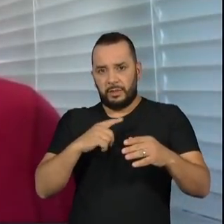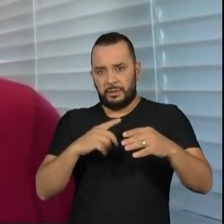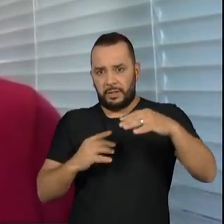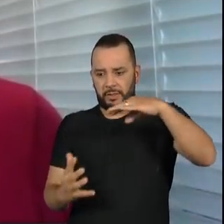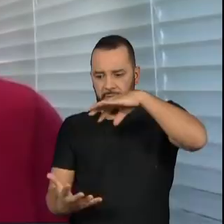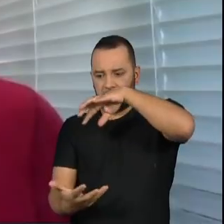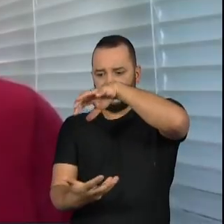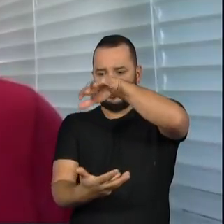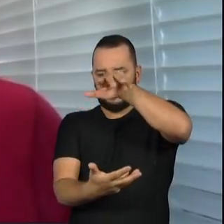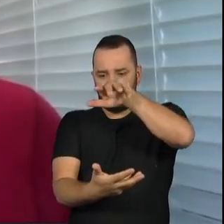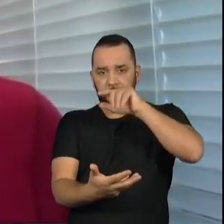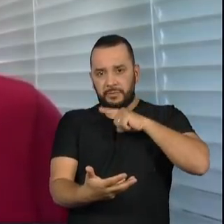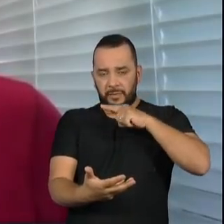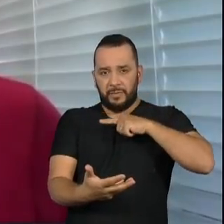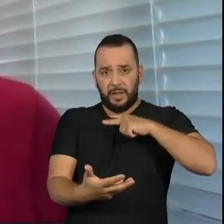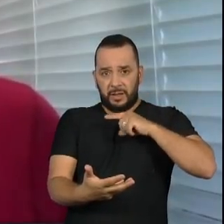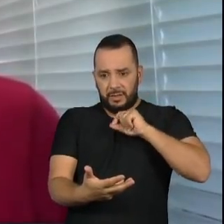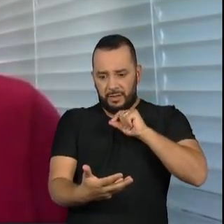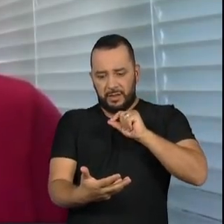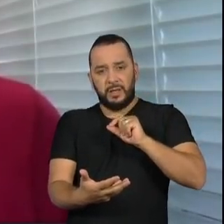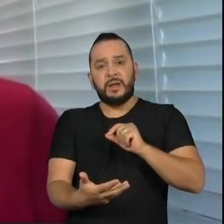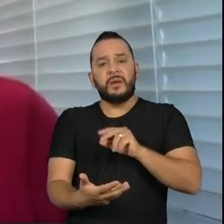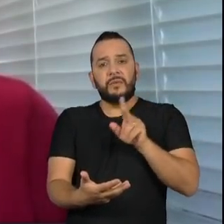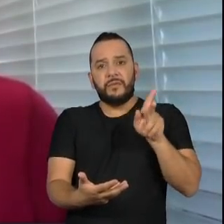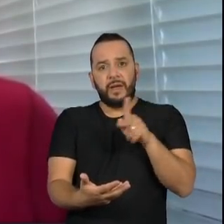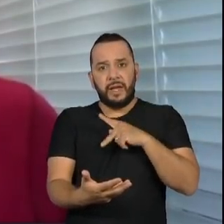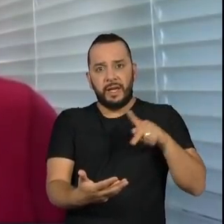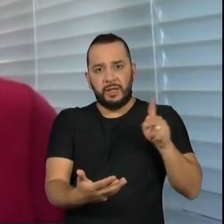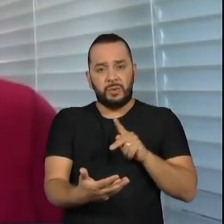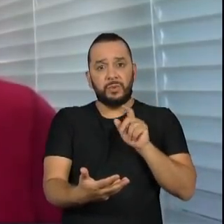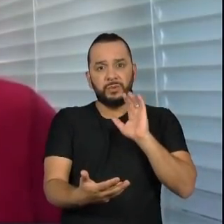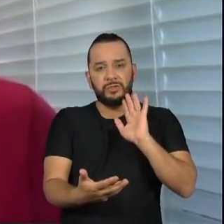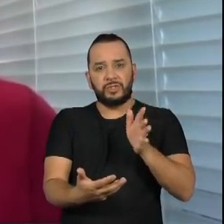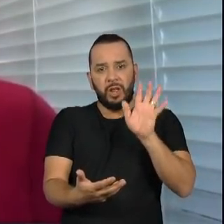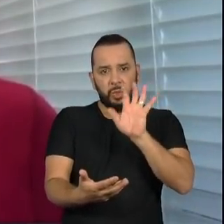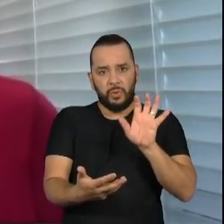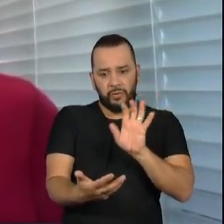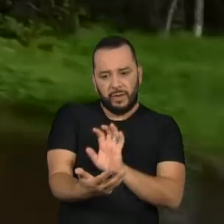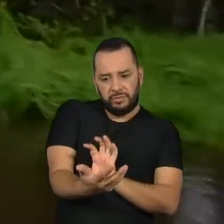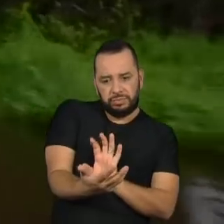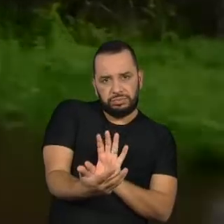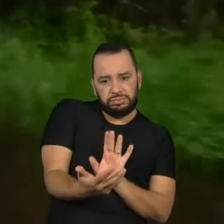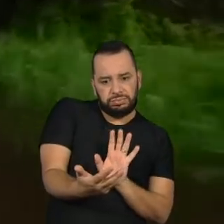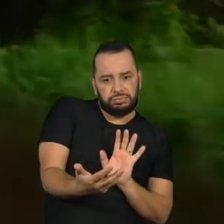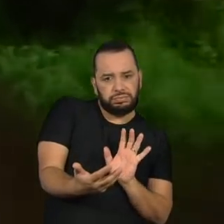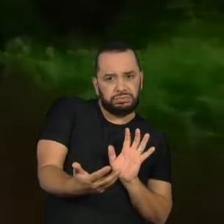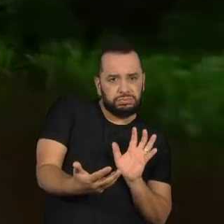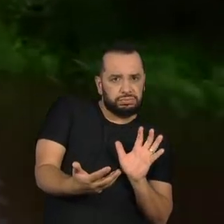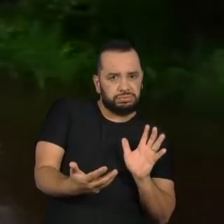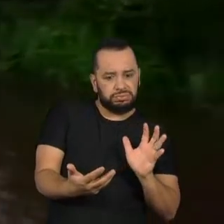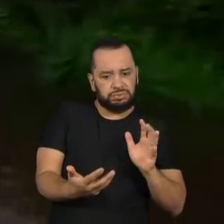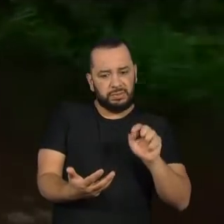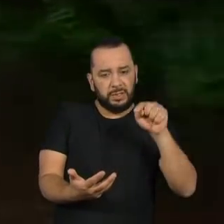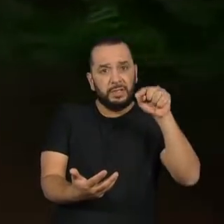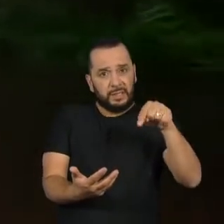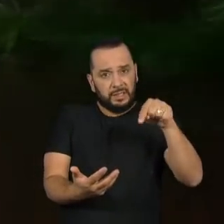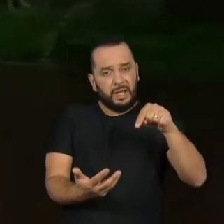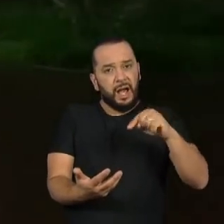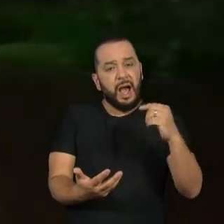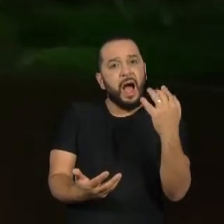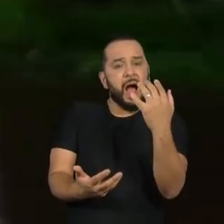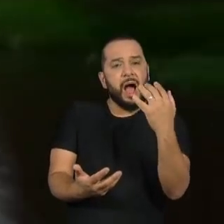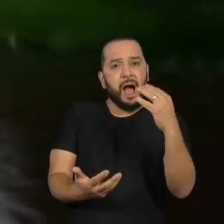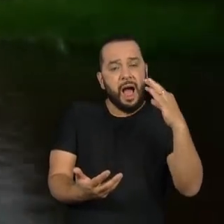ventos alíseos de leste para oeste, essa umidade é empurrada para a Amazônia, lá ela precipita sob a forma de chuva,